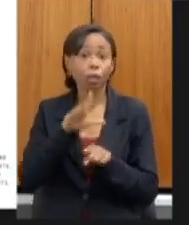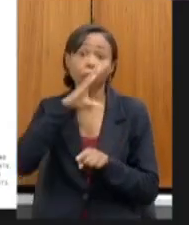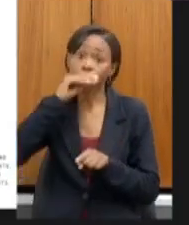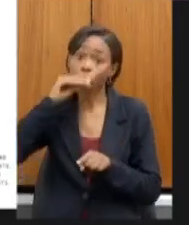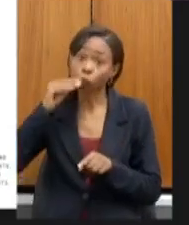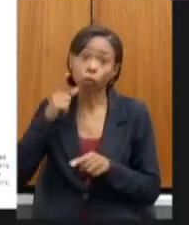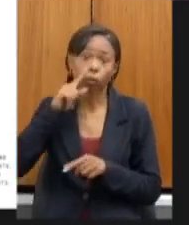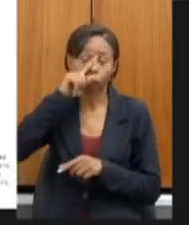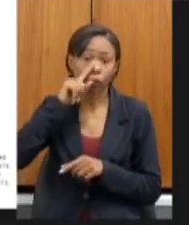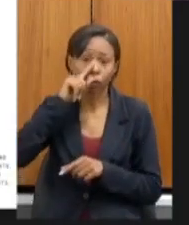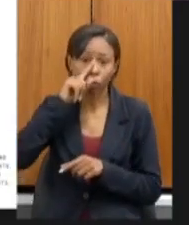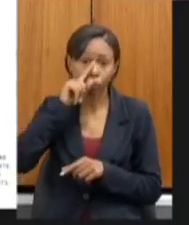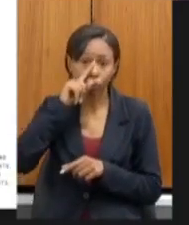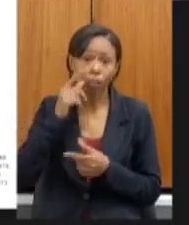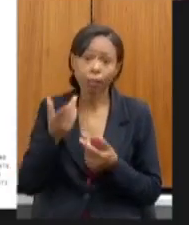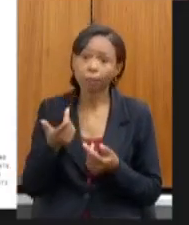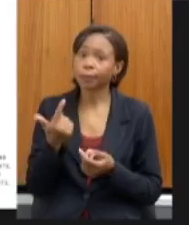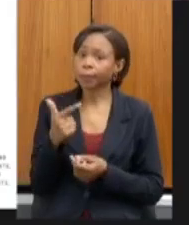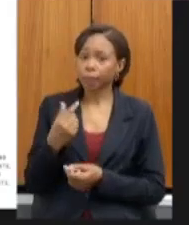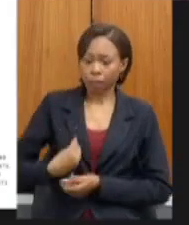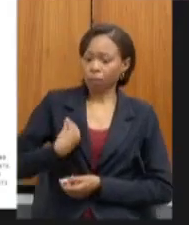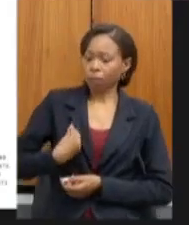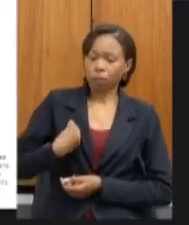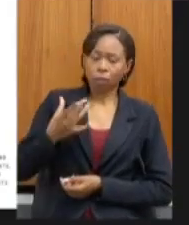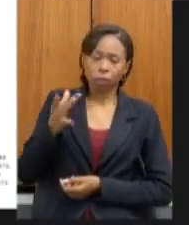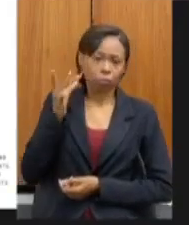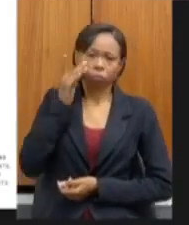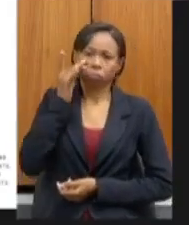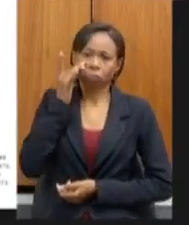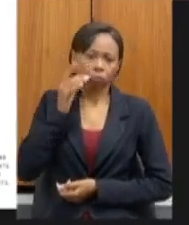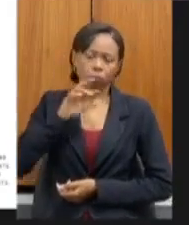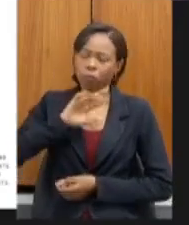seguirão em atividade presencial estamos nesse momento